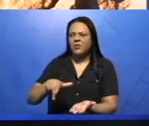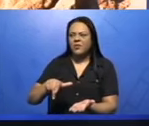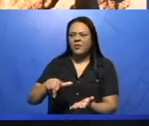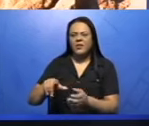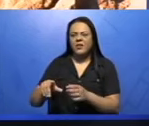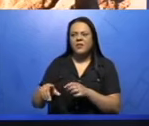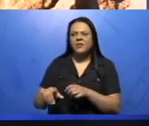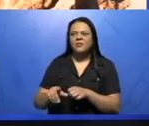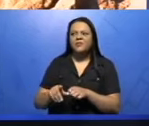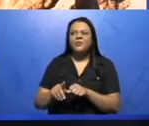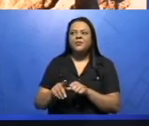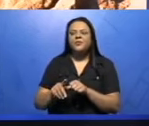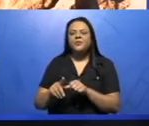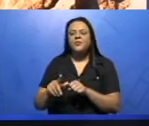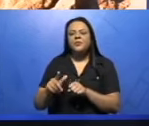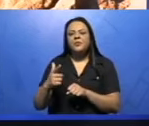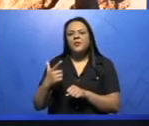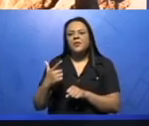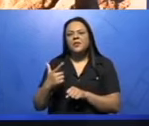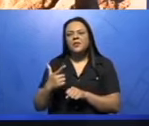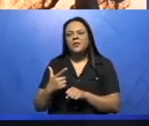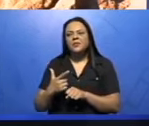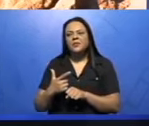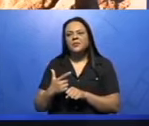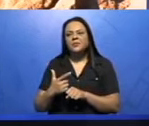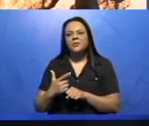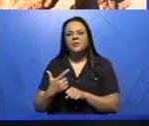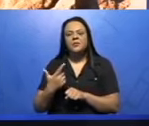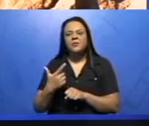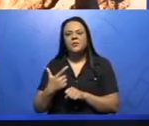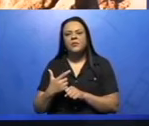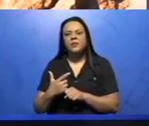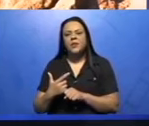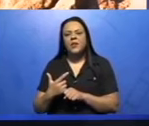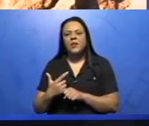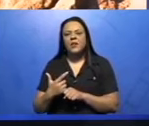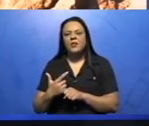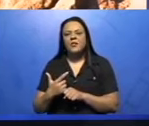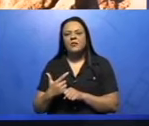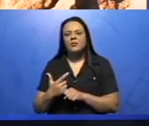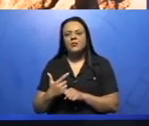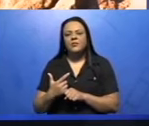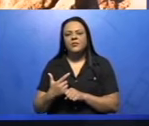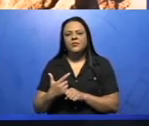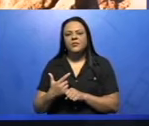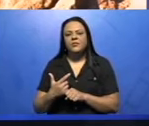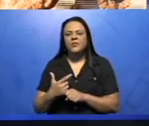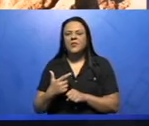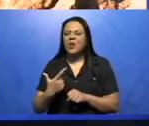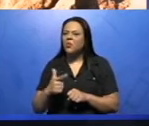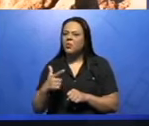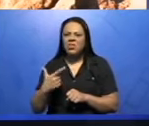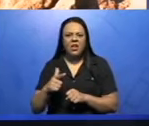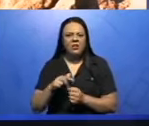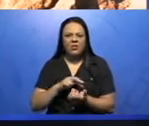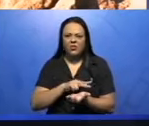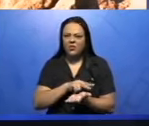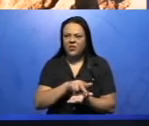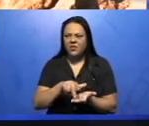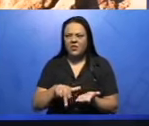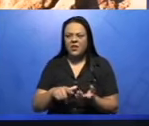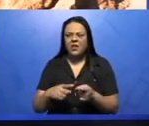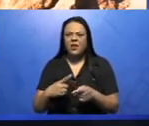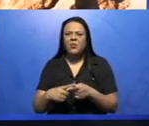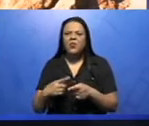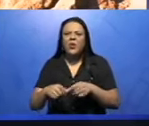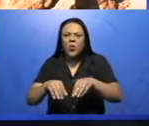agropecuária com pouca diversidade, mas também não se tem muita diversidade. Isso é em razão